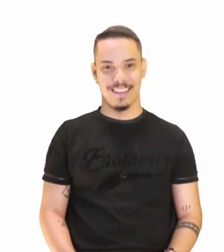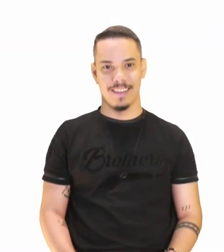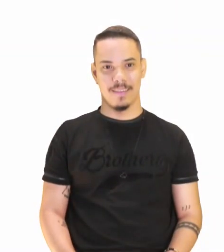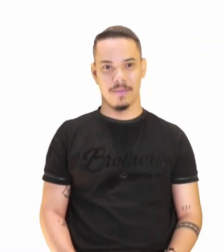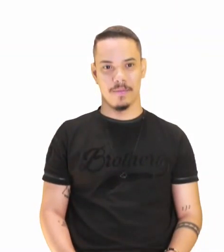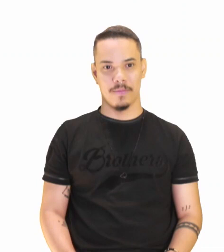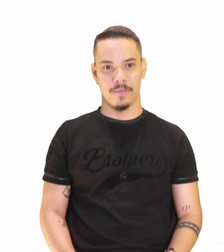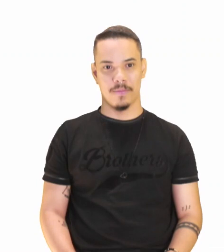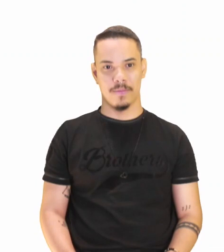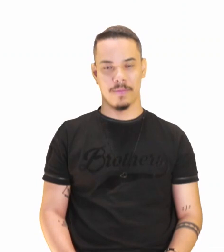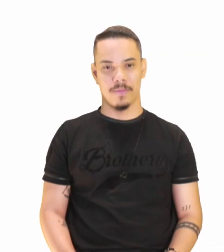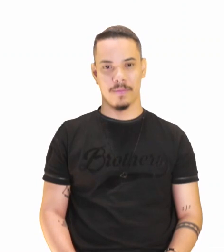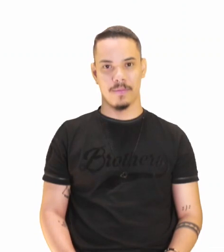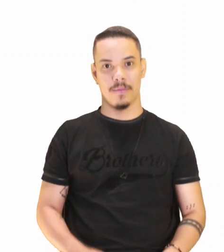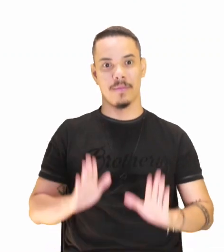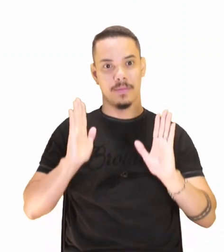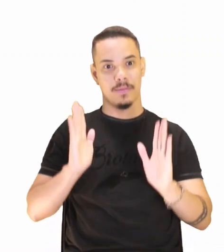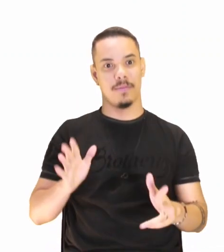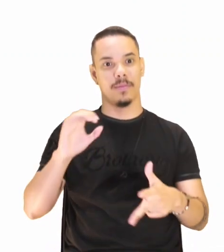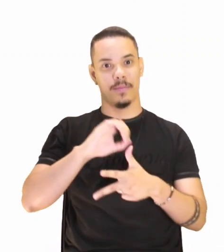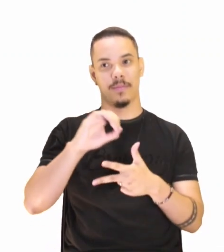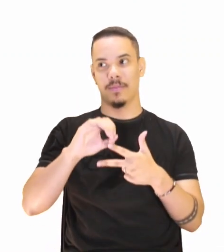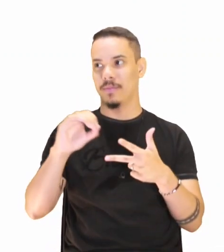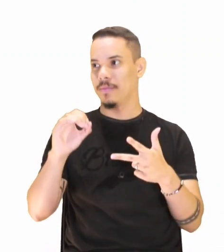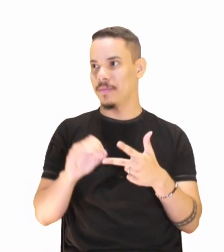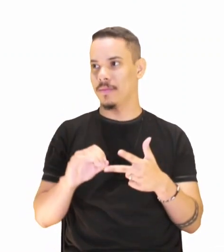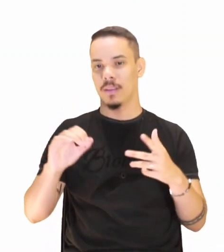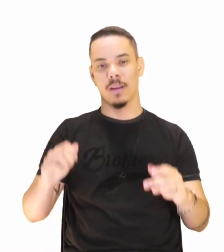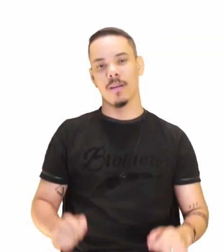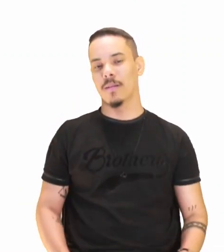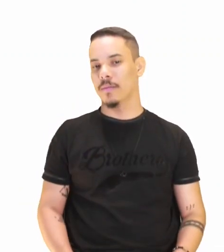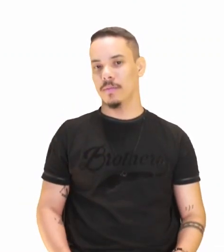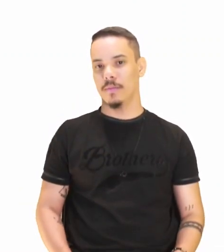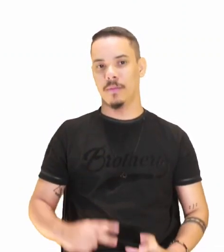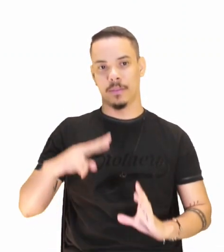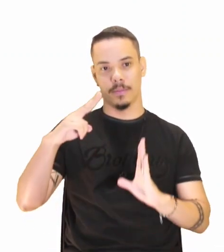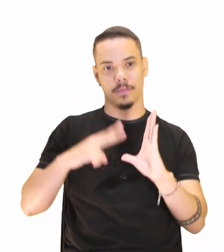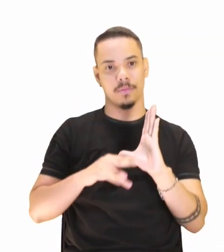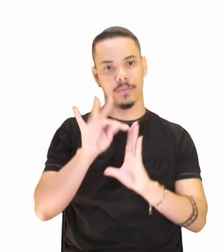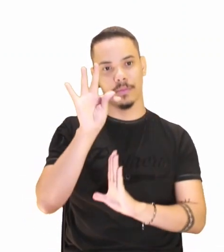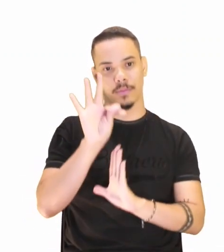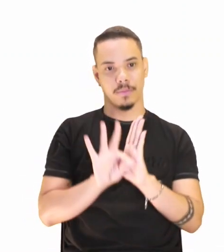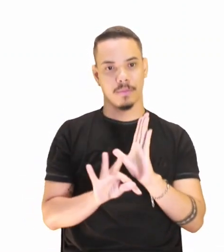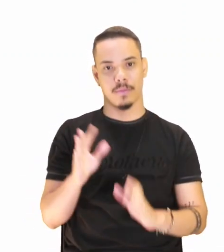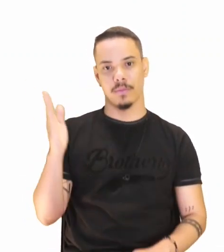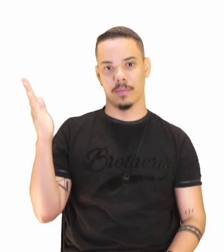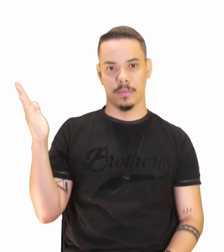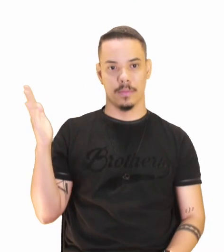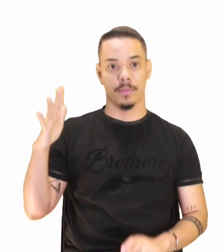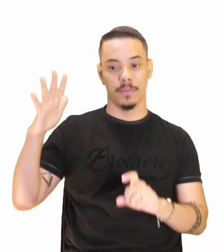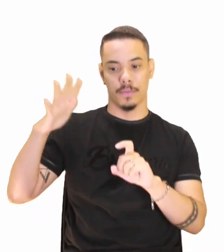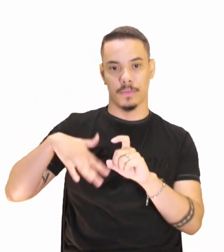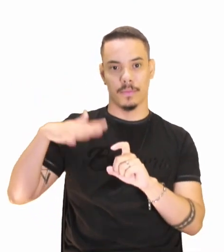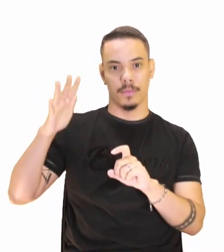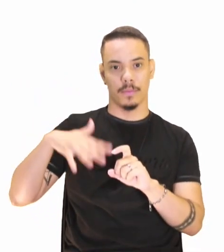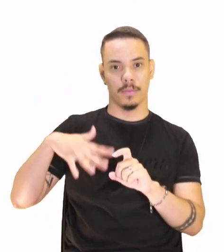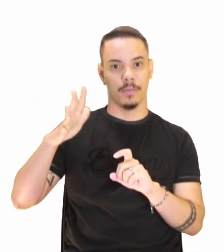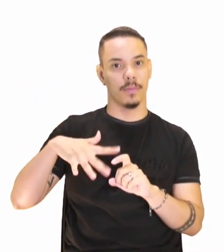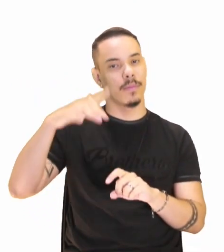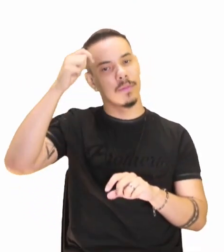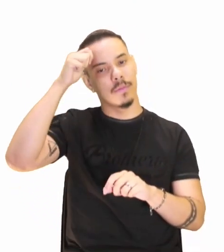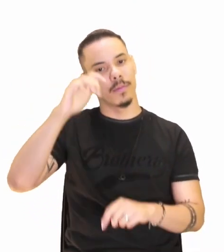Simbora, Amadinho! Que é o Se Liga no Enem, né? Ó, leia o texto abaixo, os mitos e o